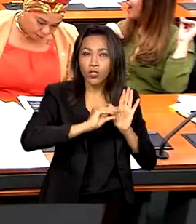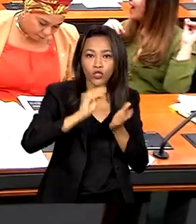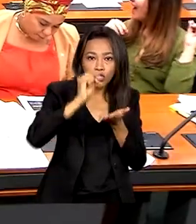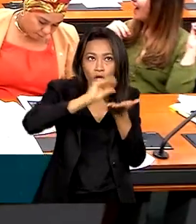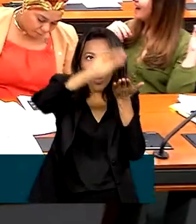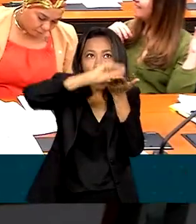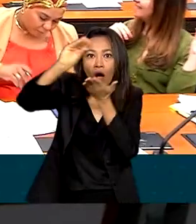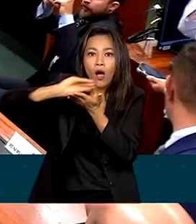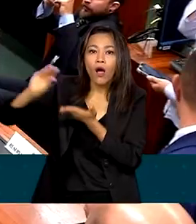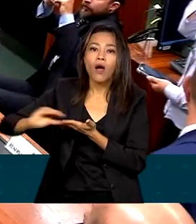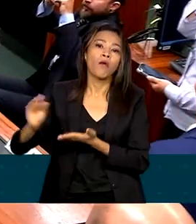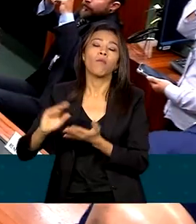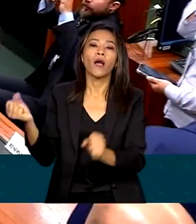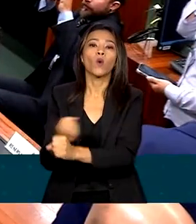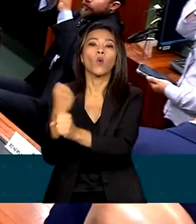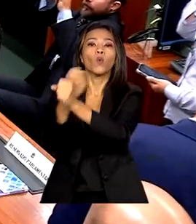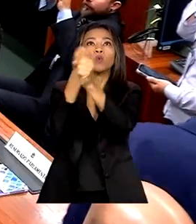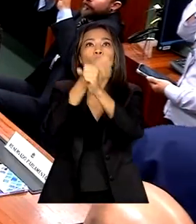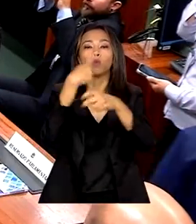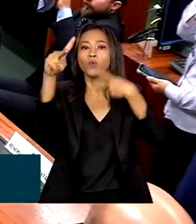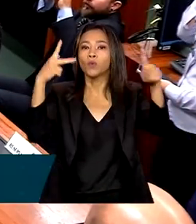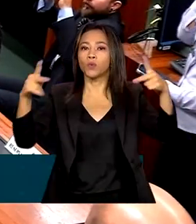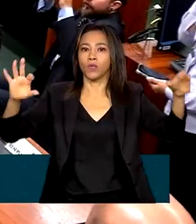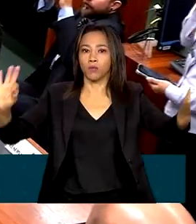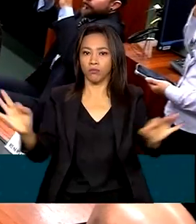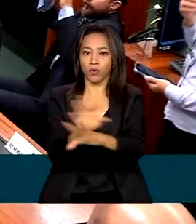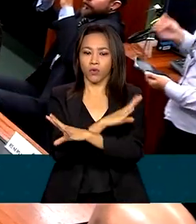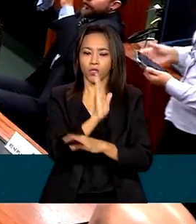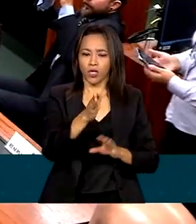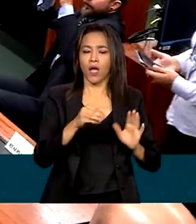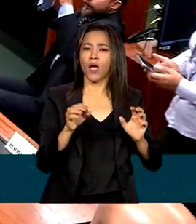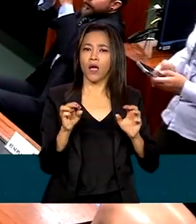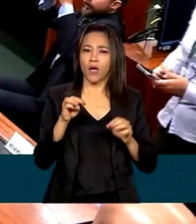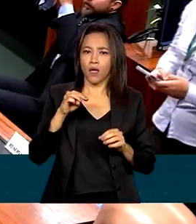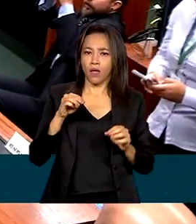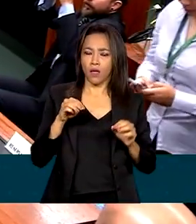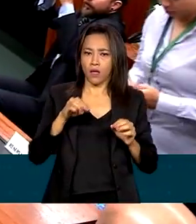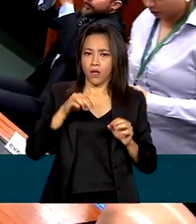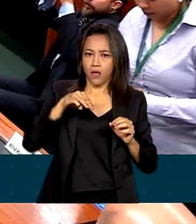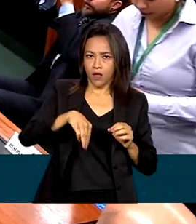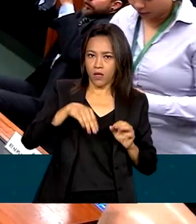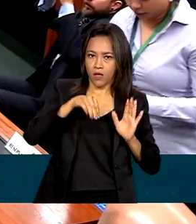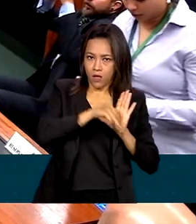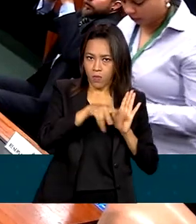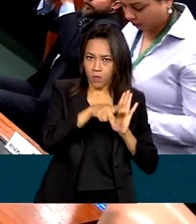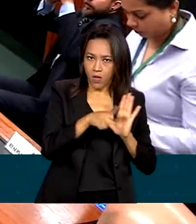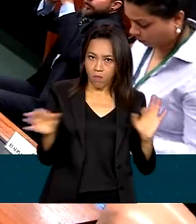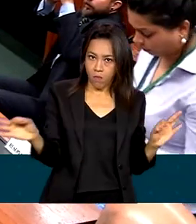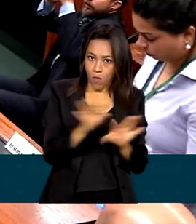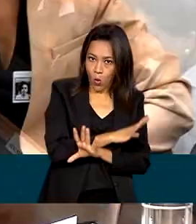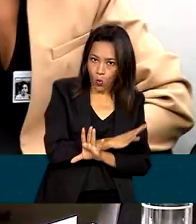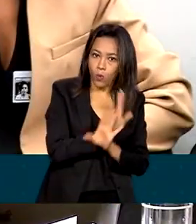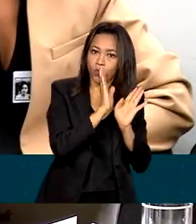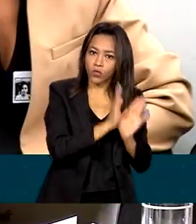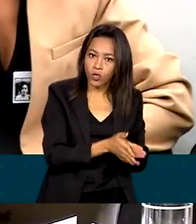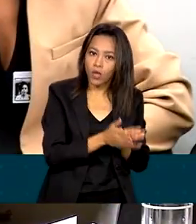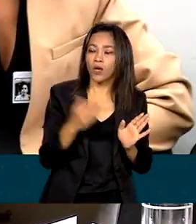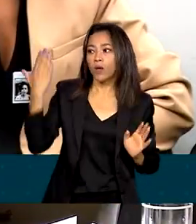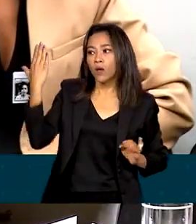prédios inacabados. Já está pronta a medida provisória. O presidente Lula vai lançar um programa de